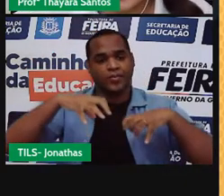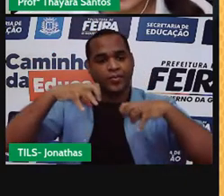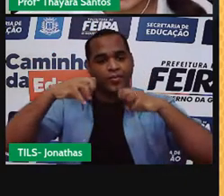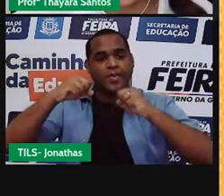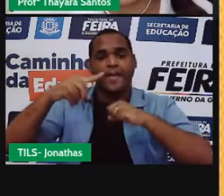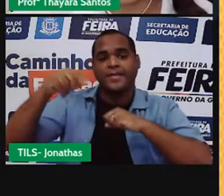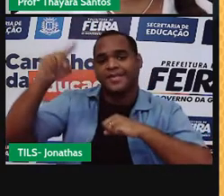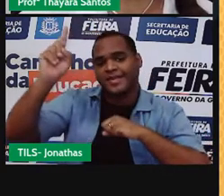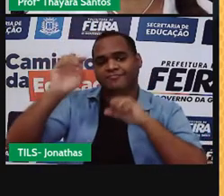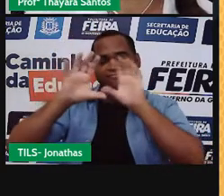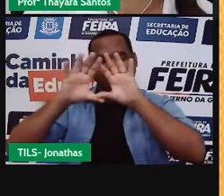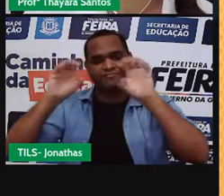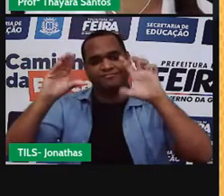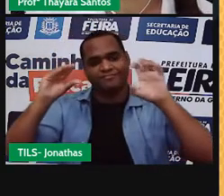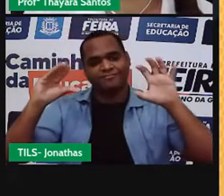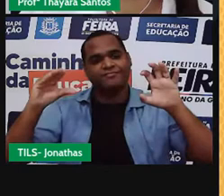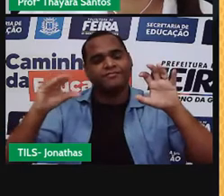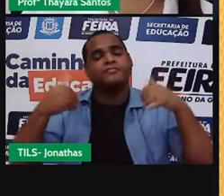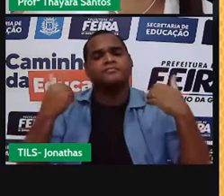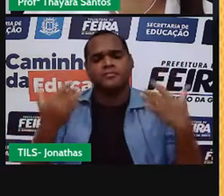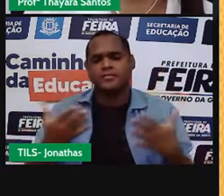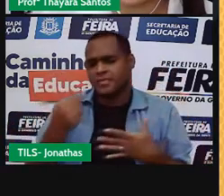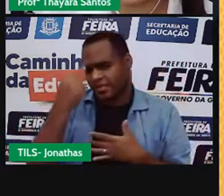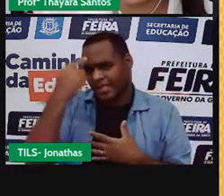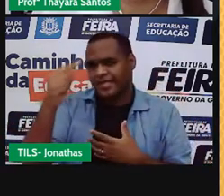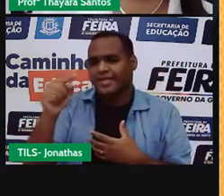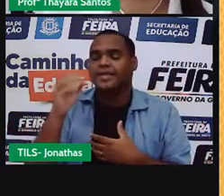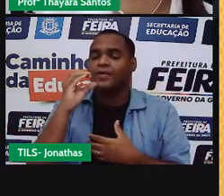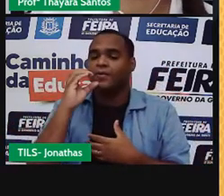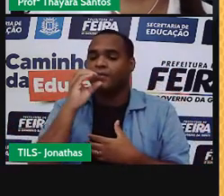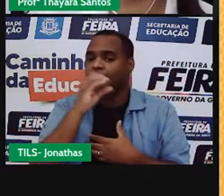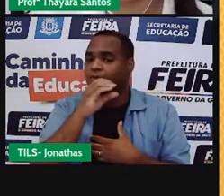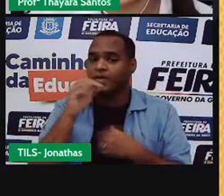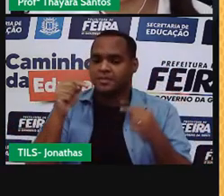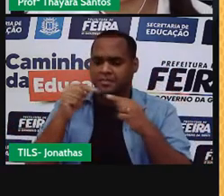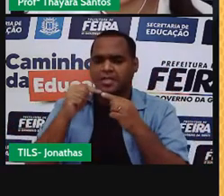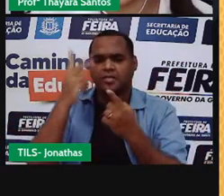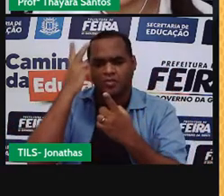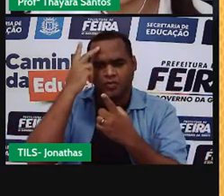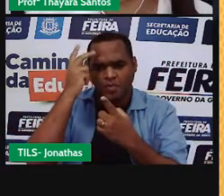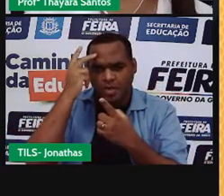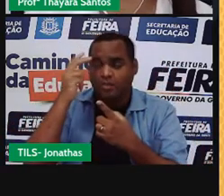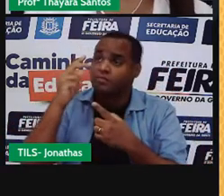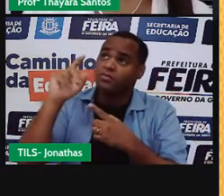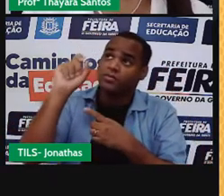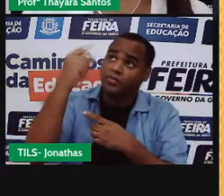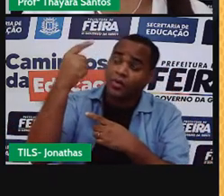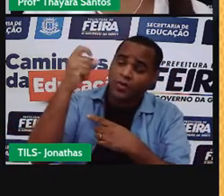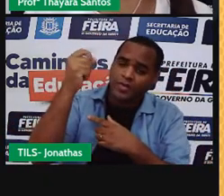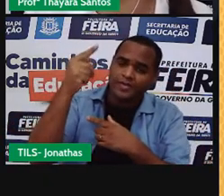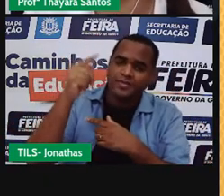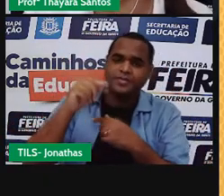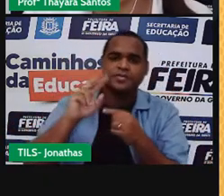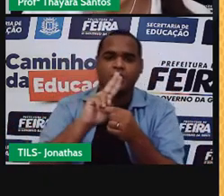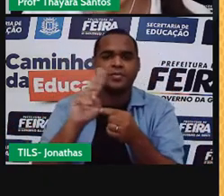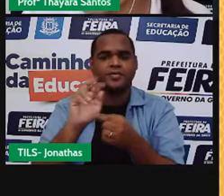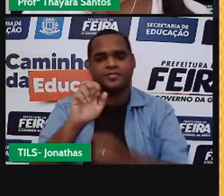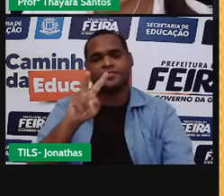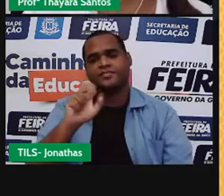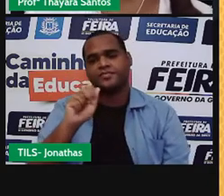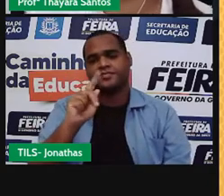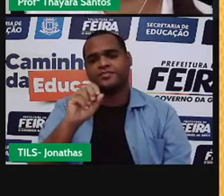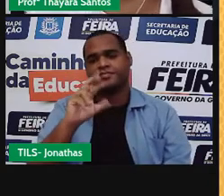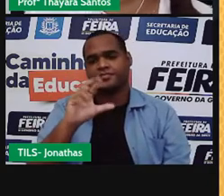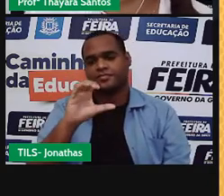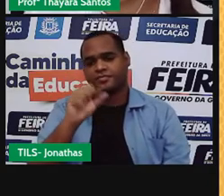evaporasse. Então, como eu tive uma fonte de calor natural e foi um processo mais lento, a gente chama isso de evaporação.